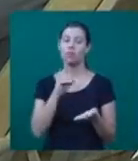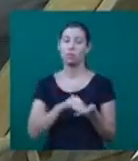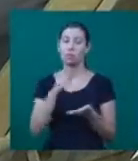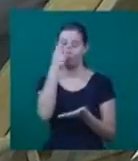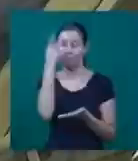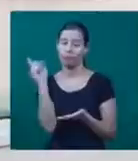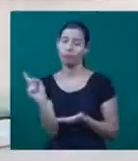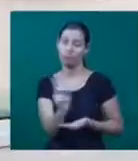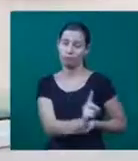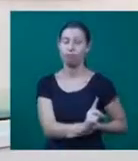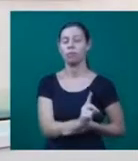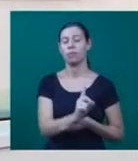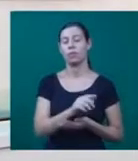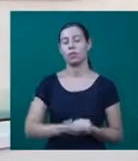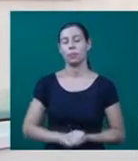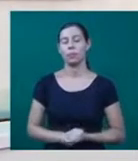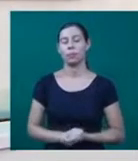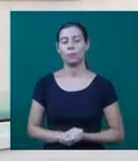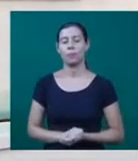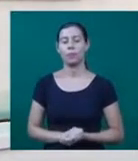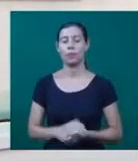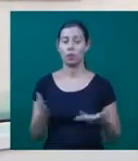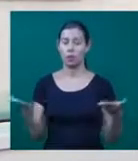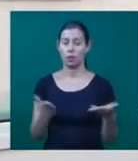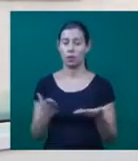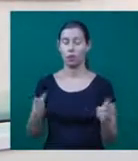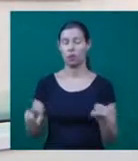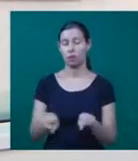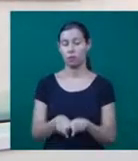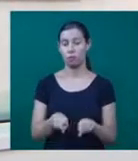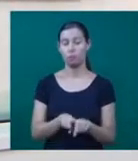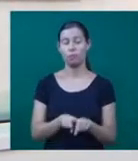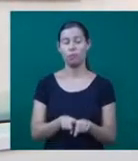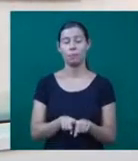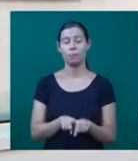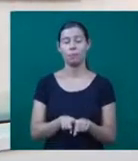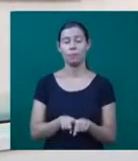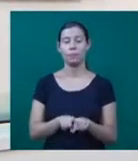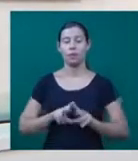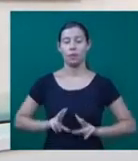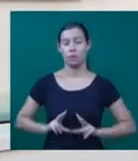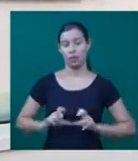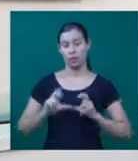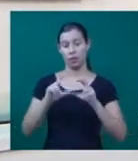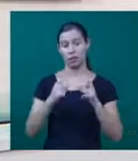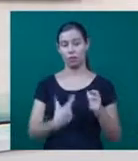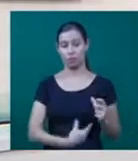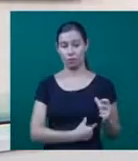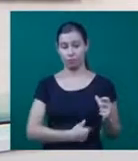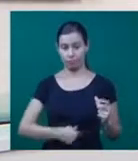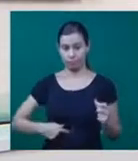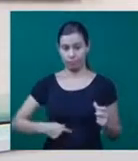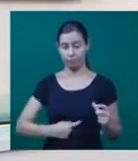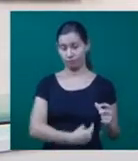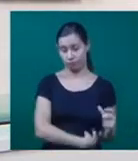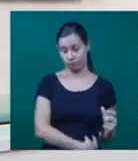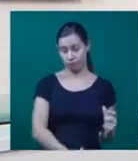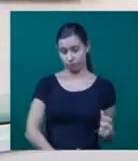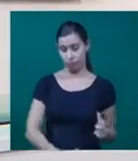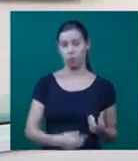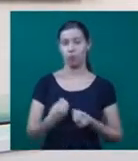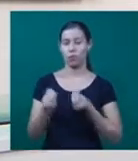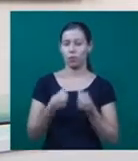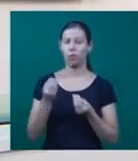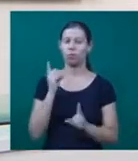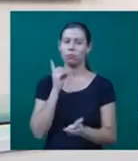afeta o abastecimento. No nosso telejornal de hoje, nós vamos falar também sobre o câncer de pâncreas e fígado, como é feito o diagnóstico,